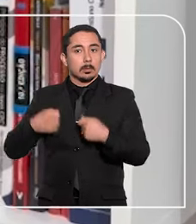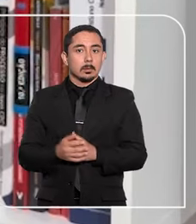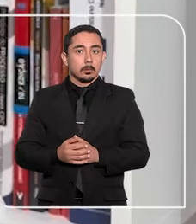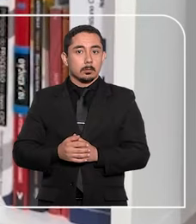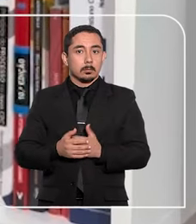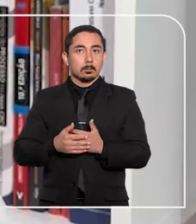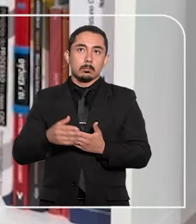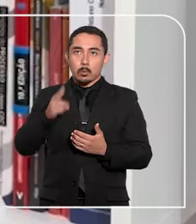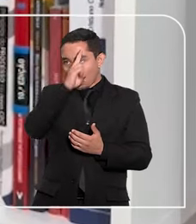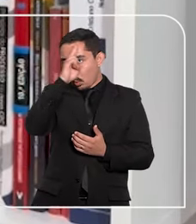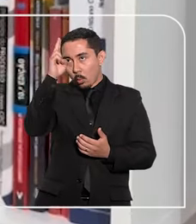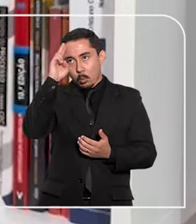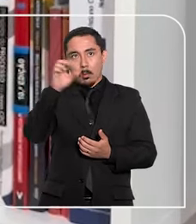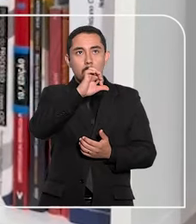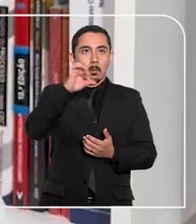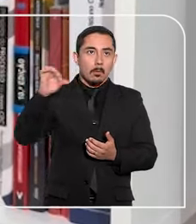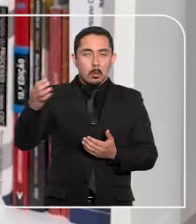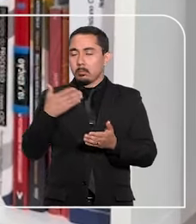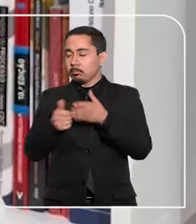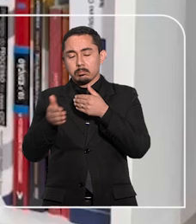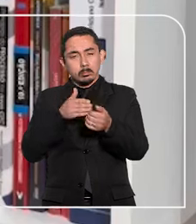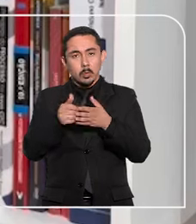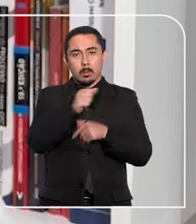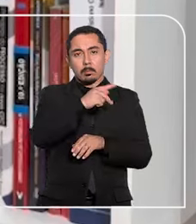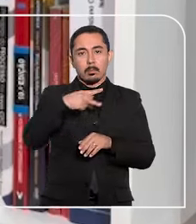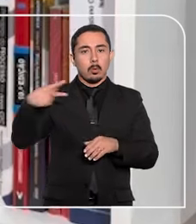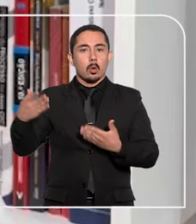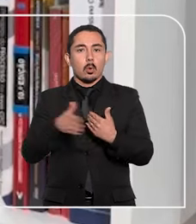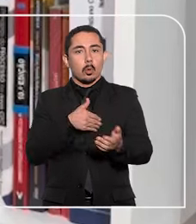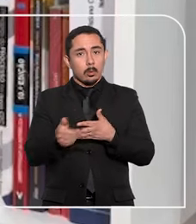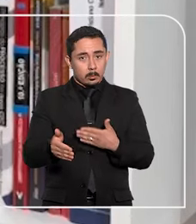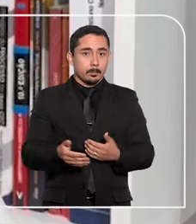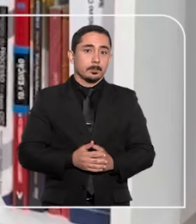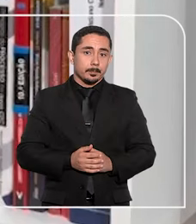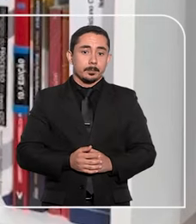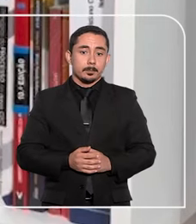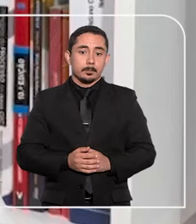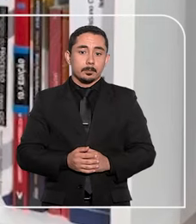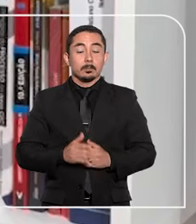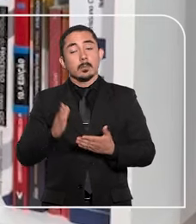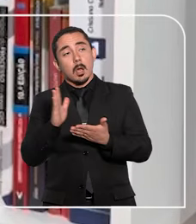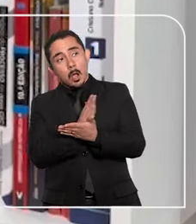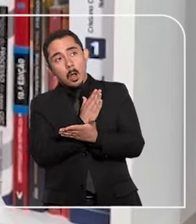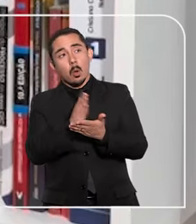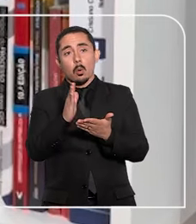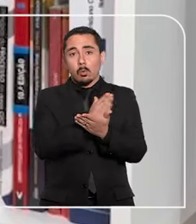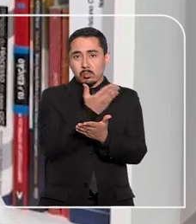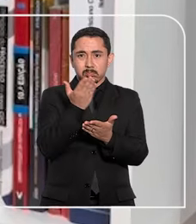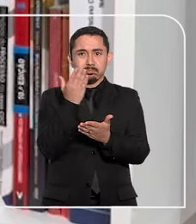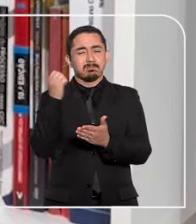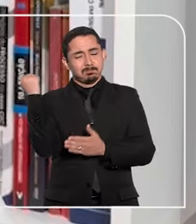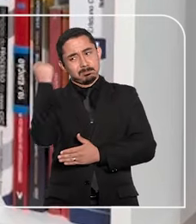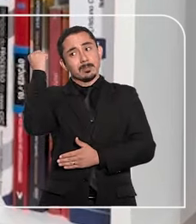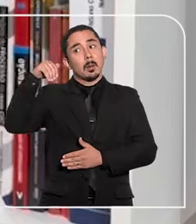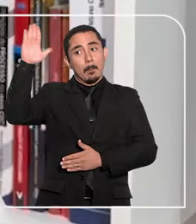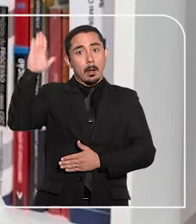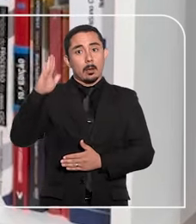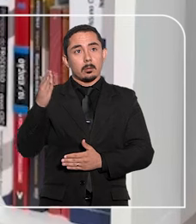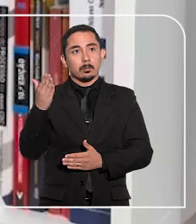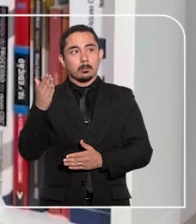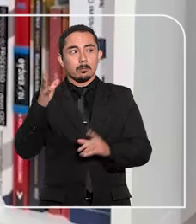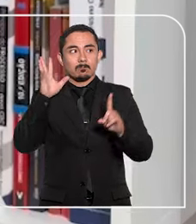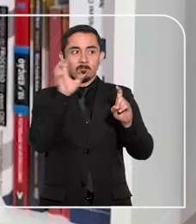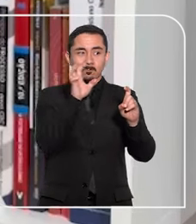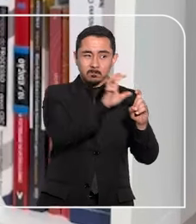seja da Uber, da 99, da Cabify, qual seja o aplicativo que você utiliza. Alguns casos são mais graves,